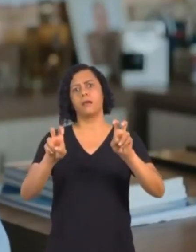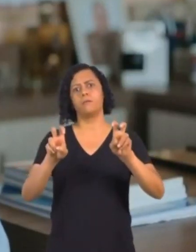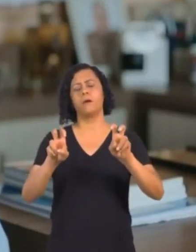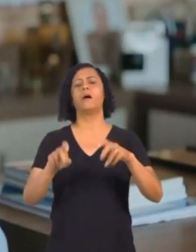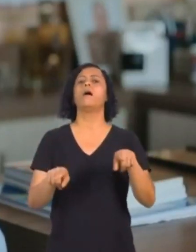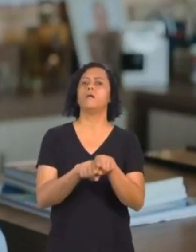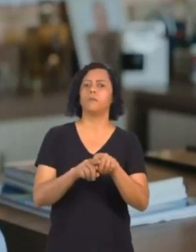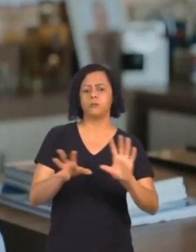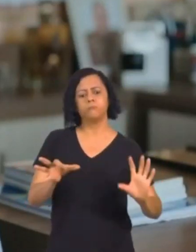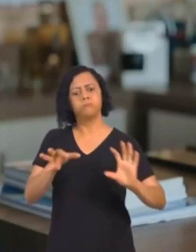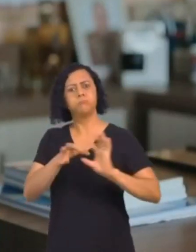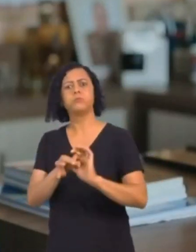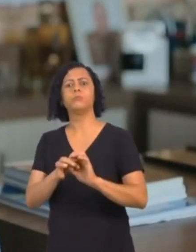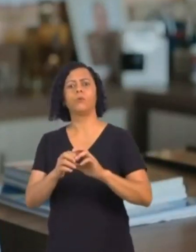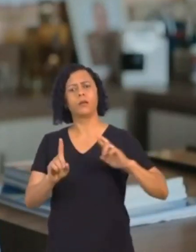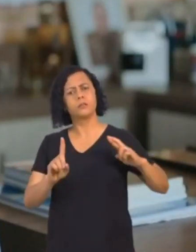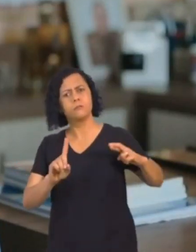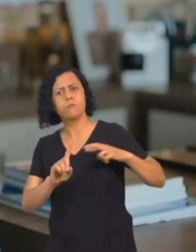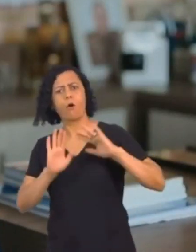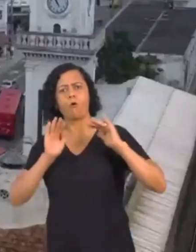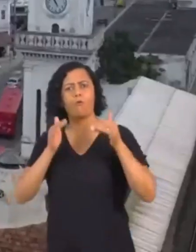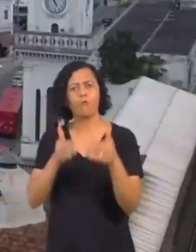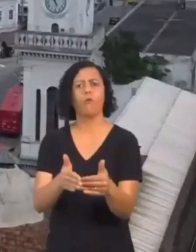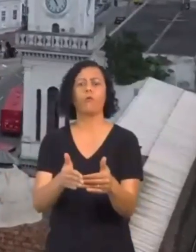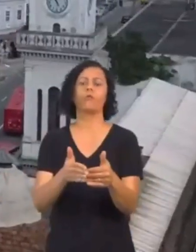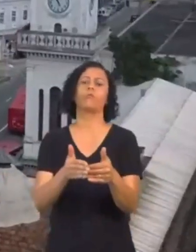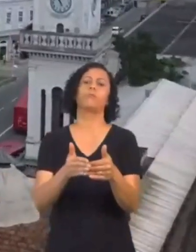como resultante a melhoria da qualidade de vida das pessoas.